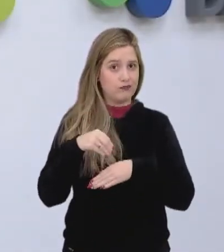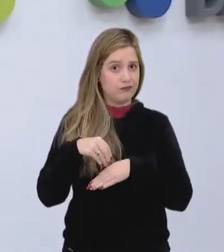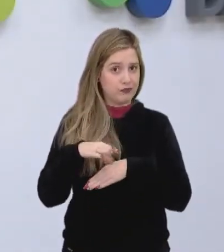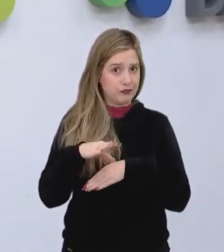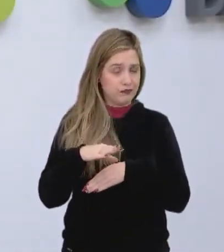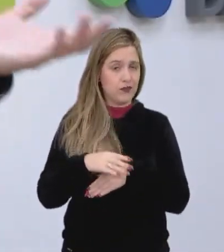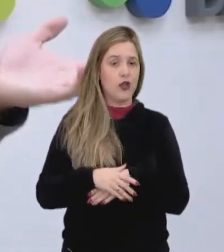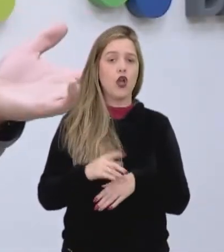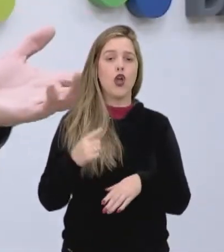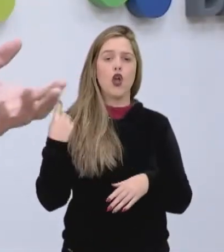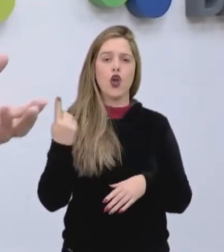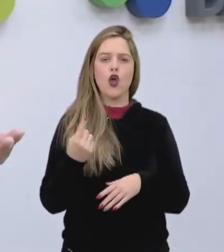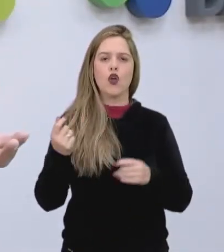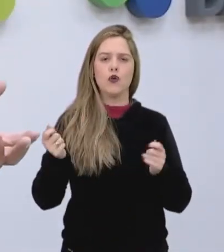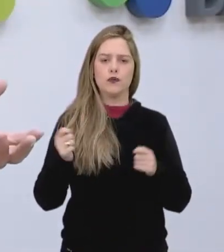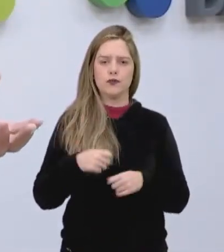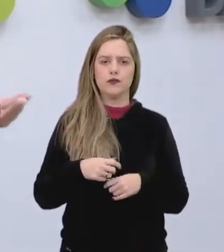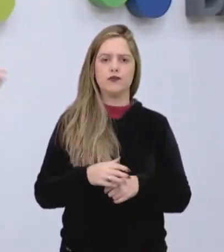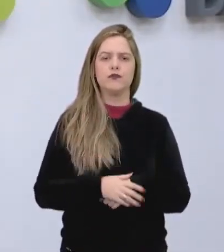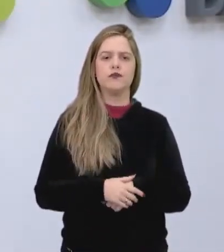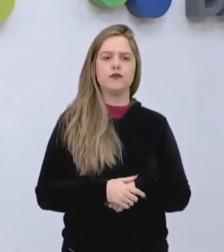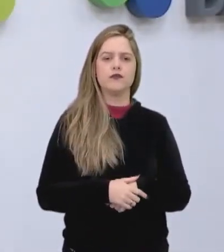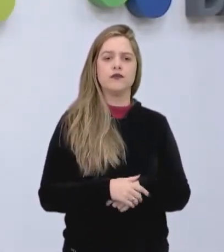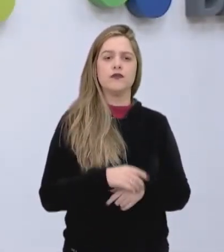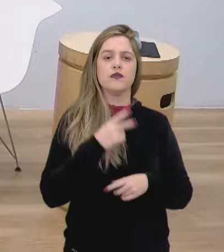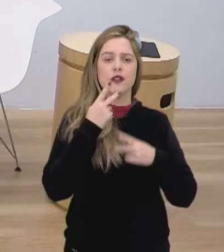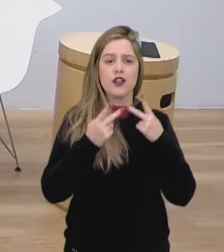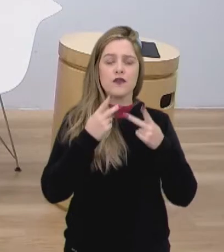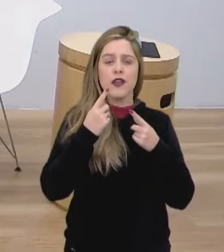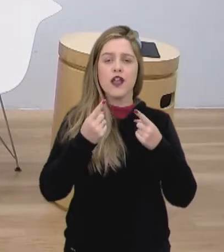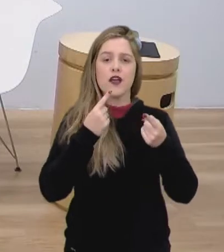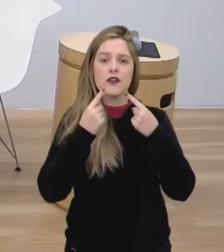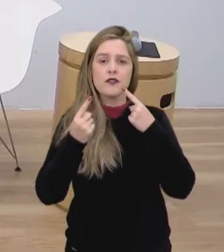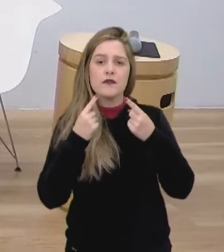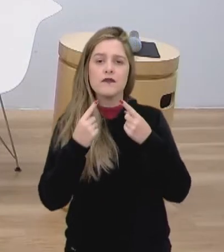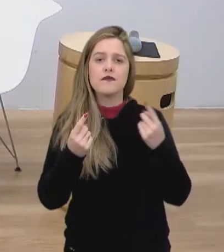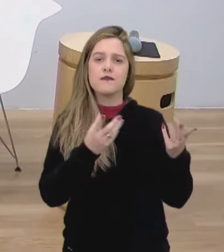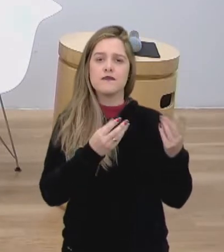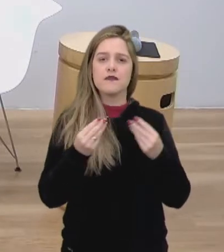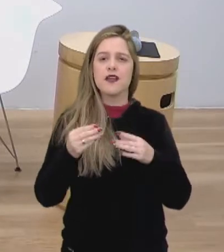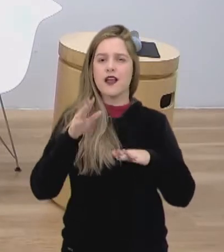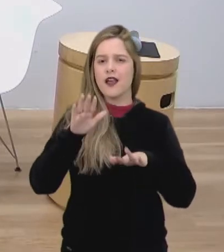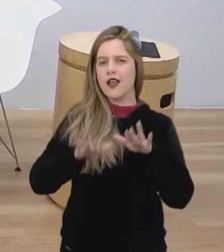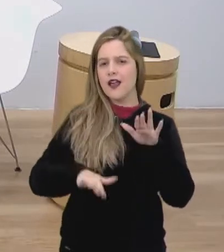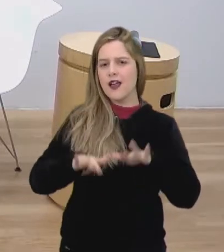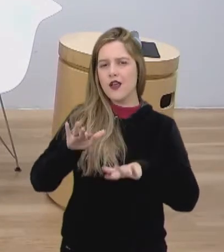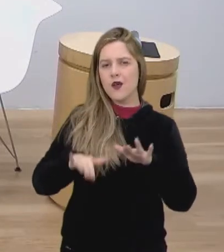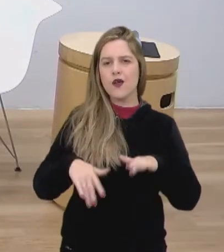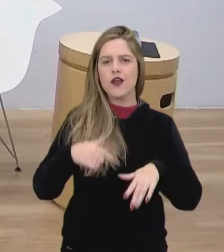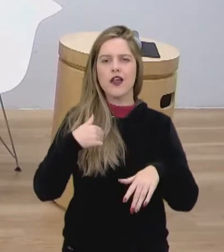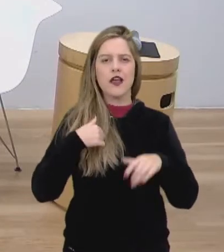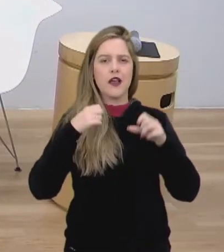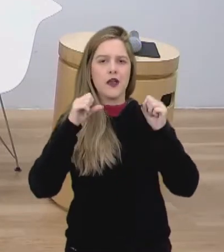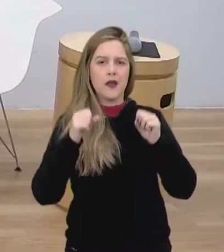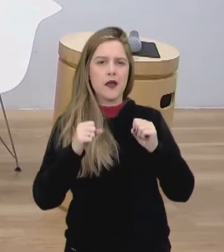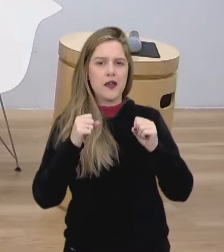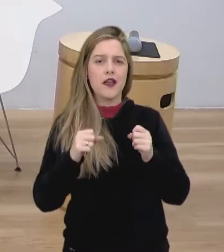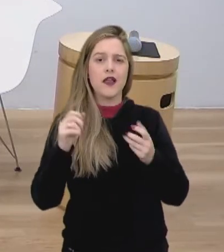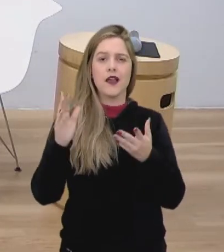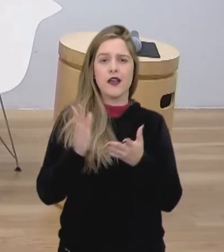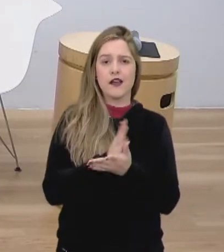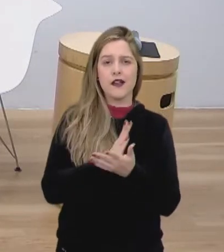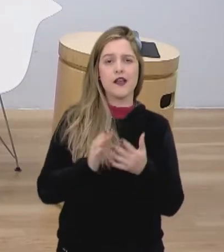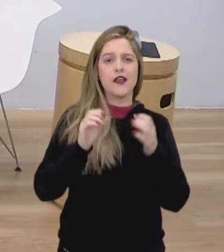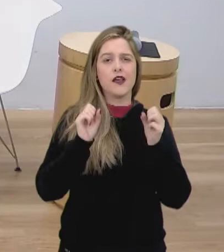Professor Ilana, eu gosto de diálogo. Sim. Então a gente vai conversar bastante, às vezes eu vou ser seu cosplay de aluno, às vezes